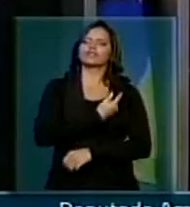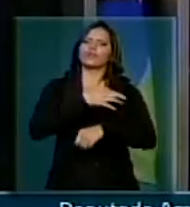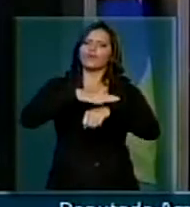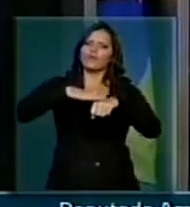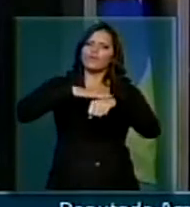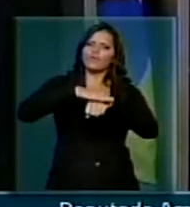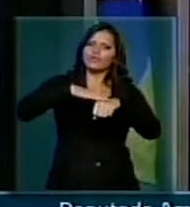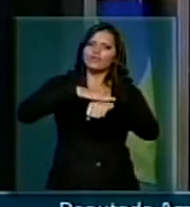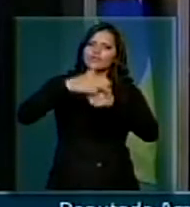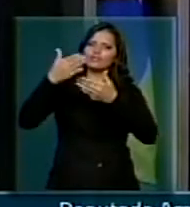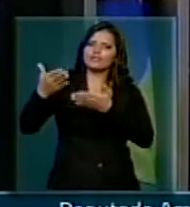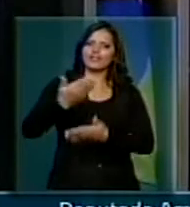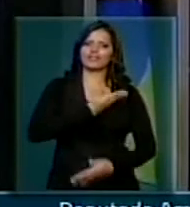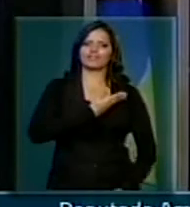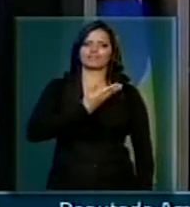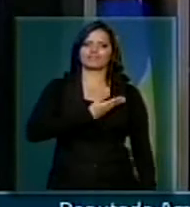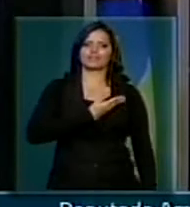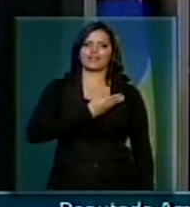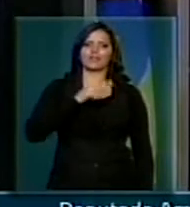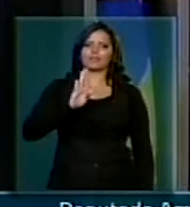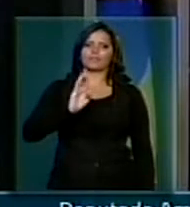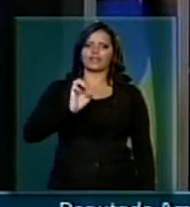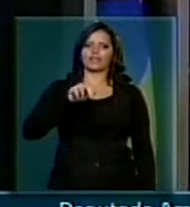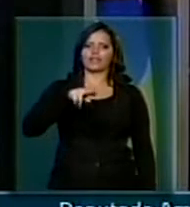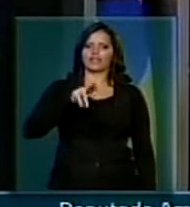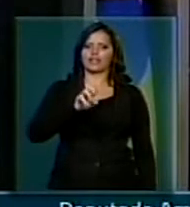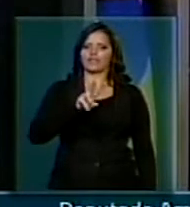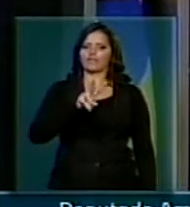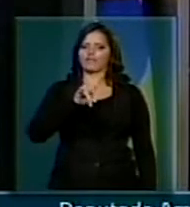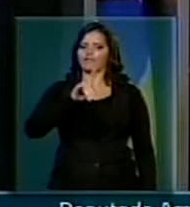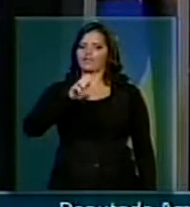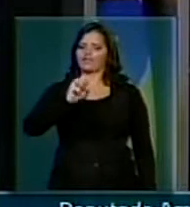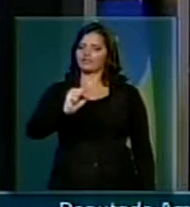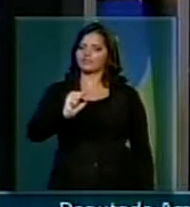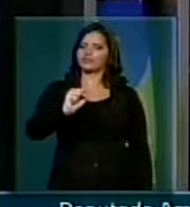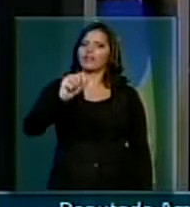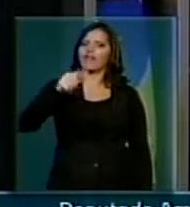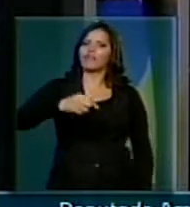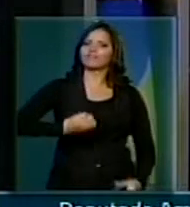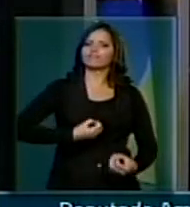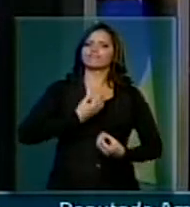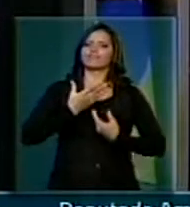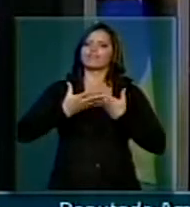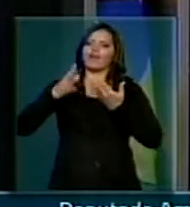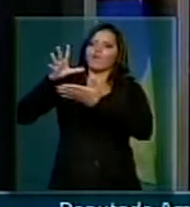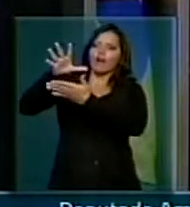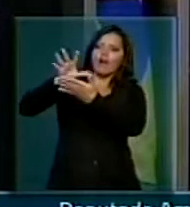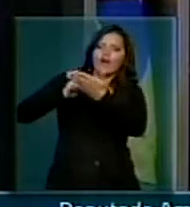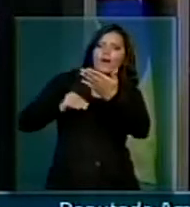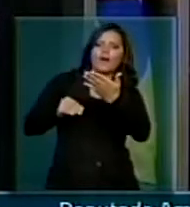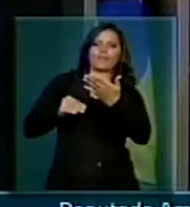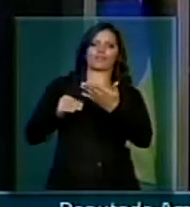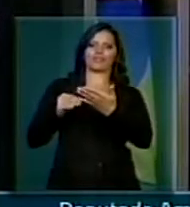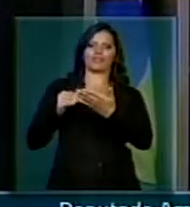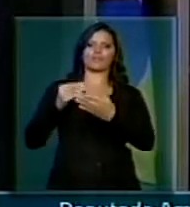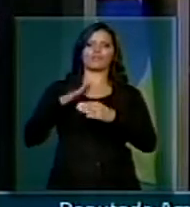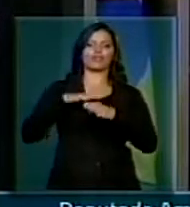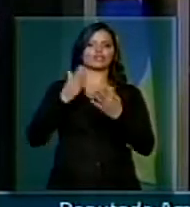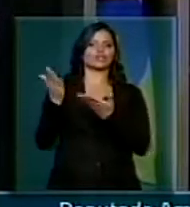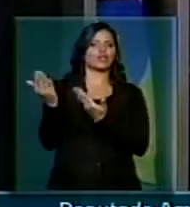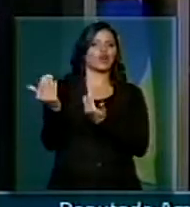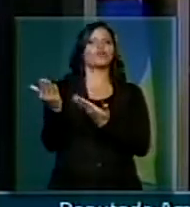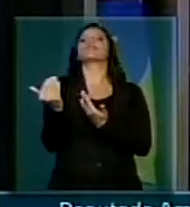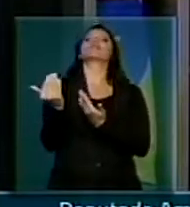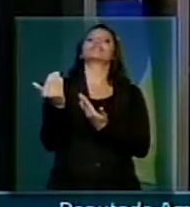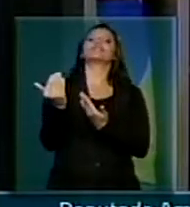com o colega Mauro Benevides, que tem sido uma inspiração para a gente, os mais novos,